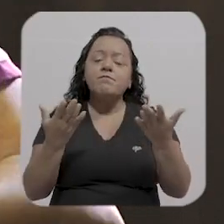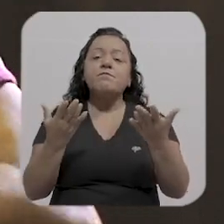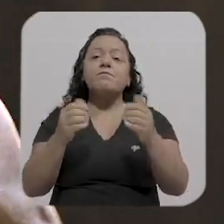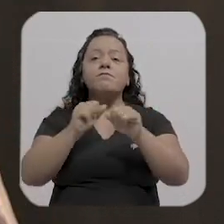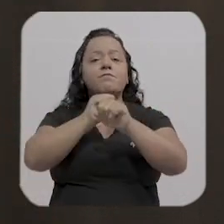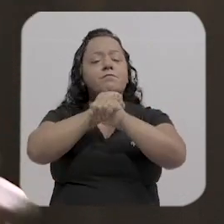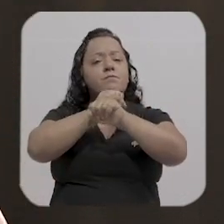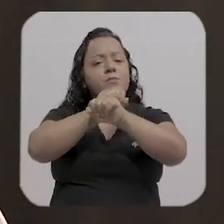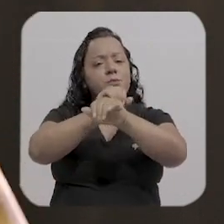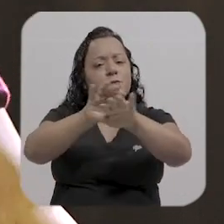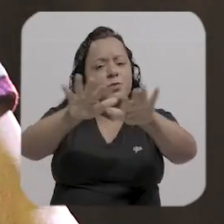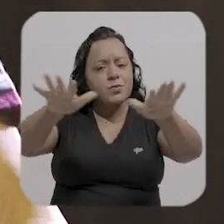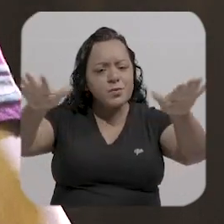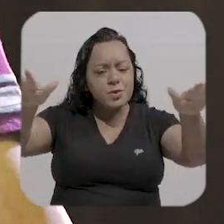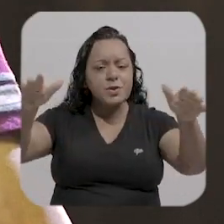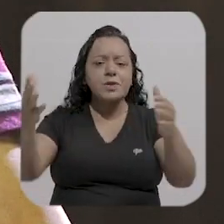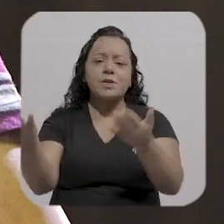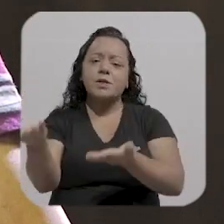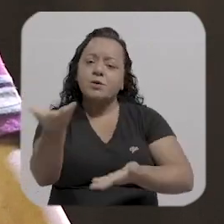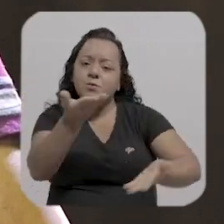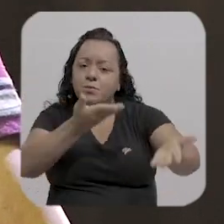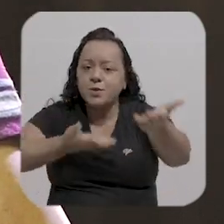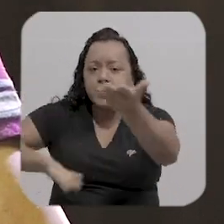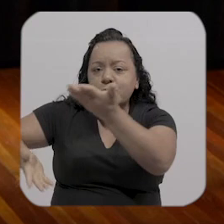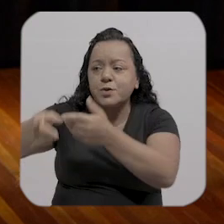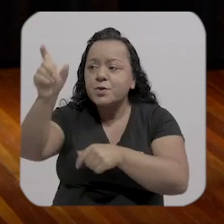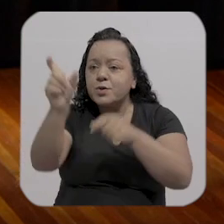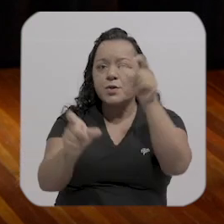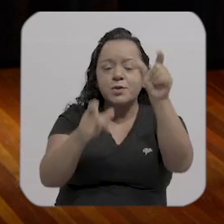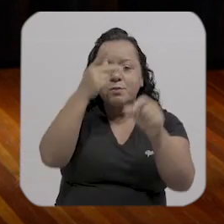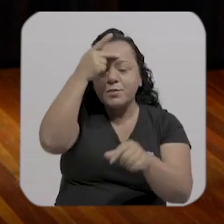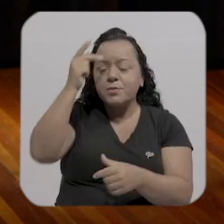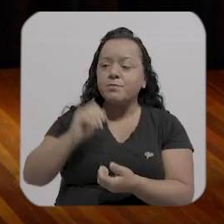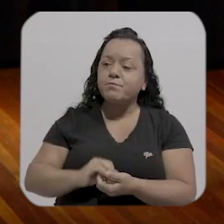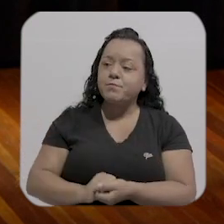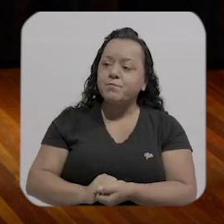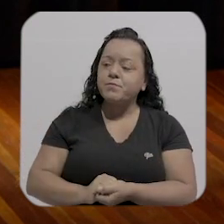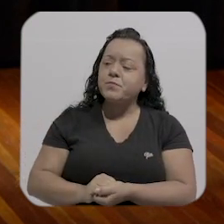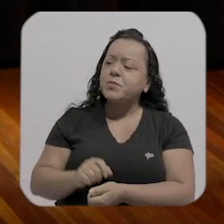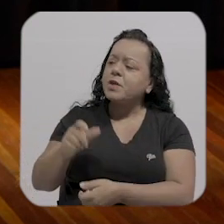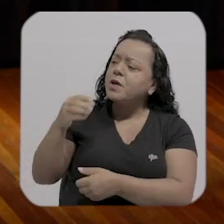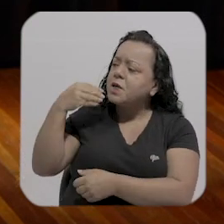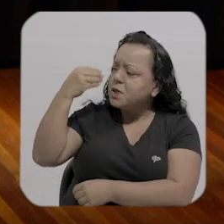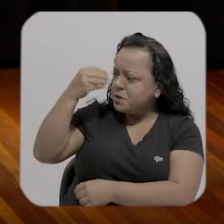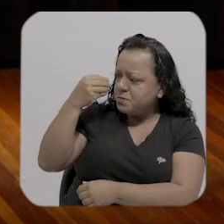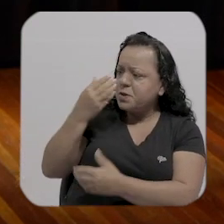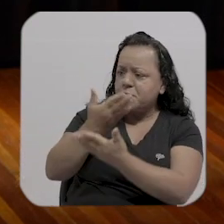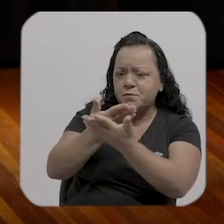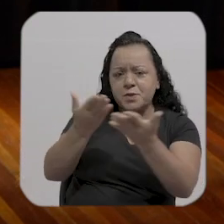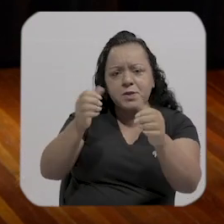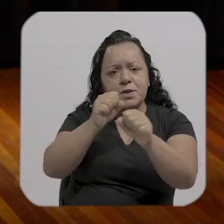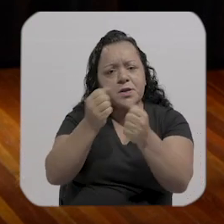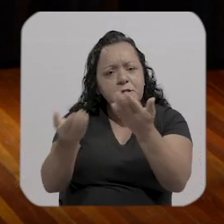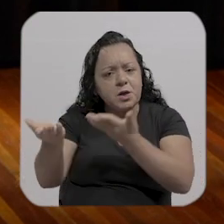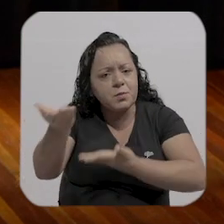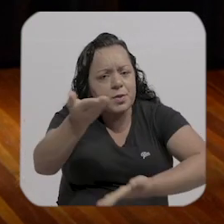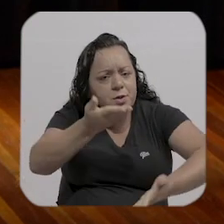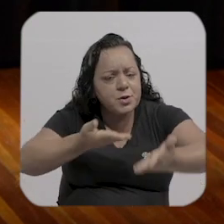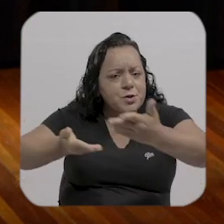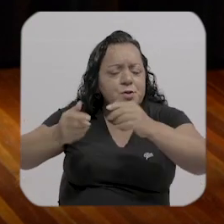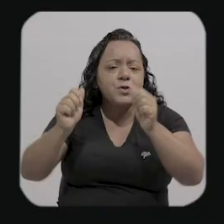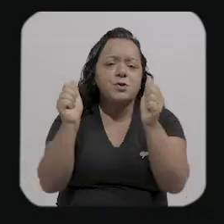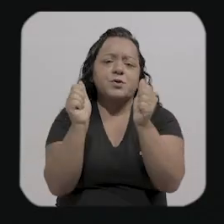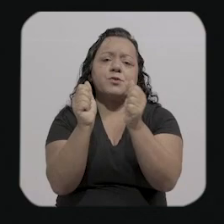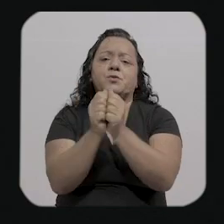memórias, para poder compartilhar com as pessoas. Essas experiências que você compartilha agora com a gente sobre a cidade,